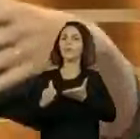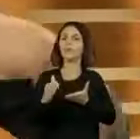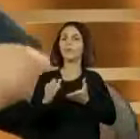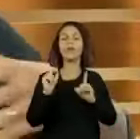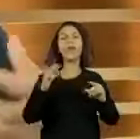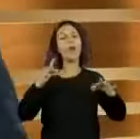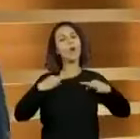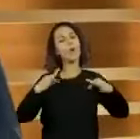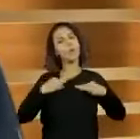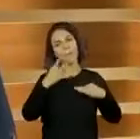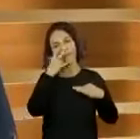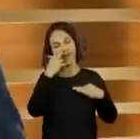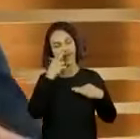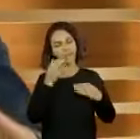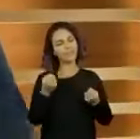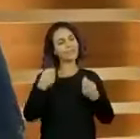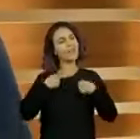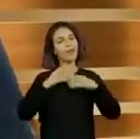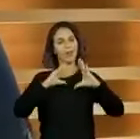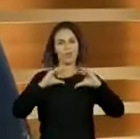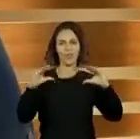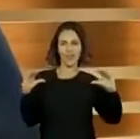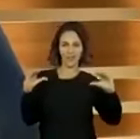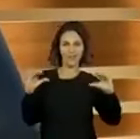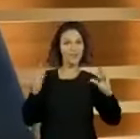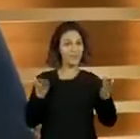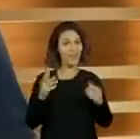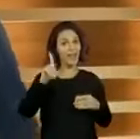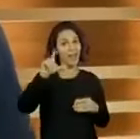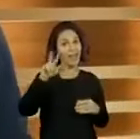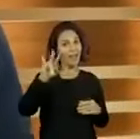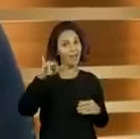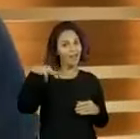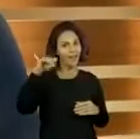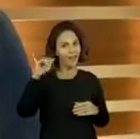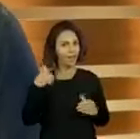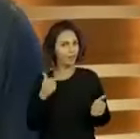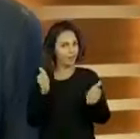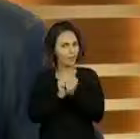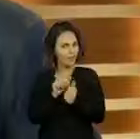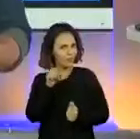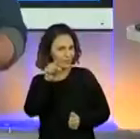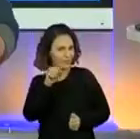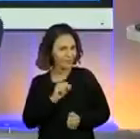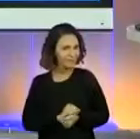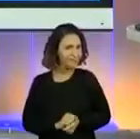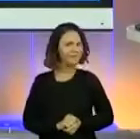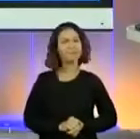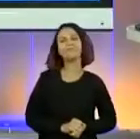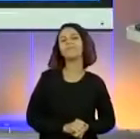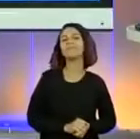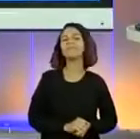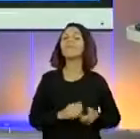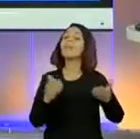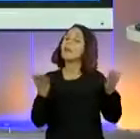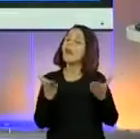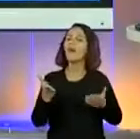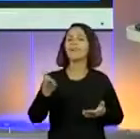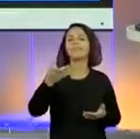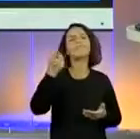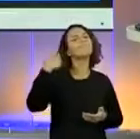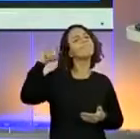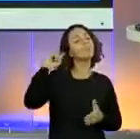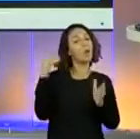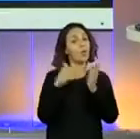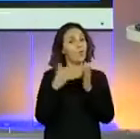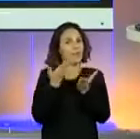também nos deixa meio confortáveis. Então, Lavínia, hashtag, tô junto contigo, beleza? Olha só, grandes mestres, na nossa última